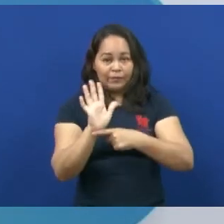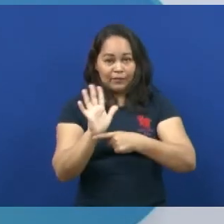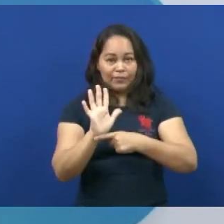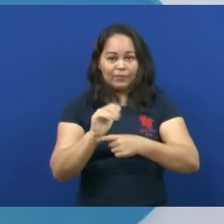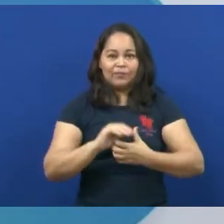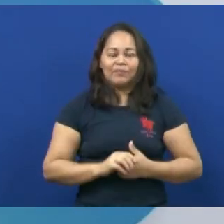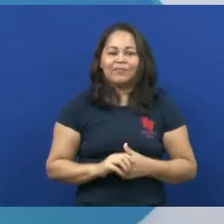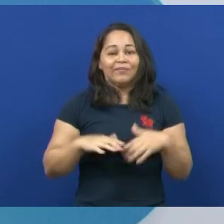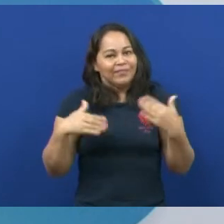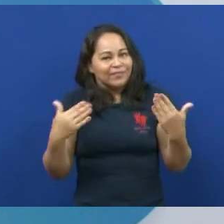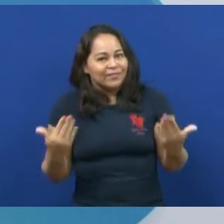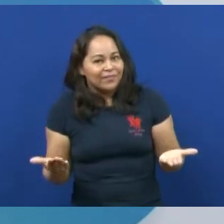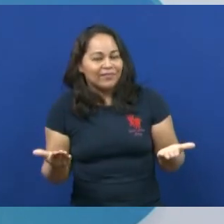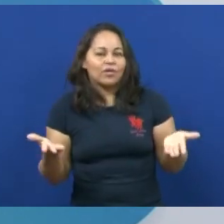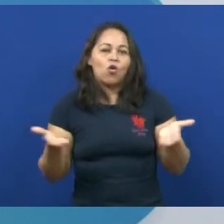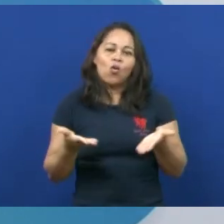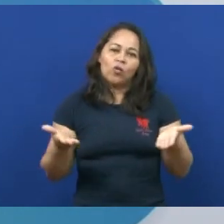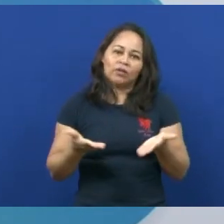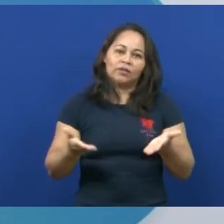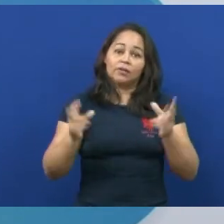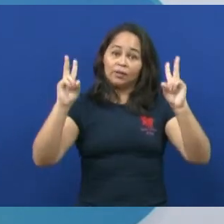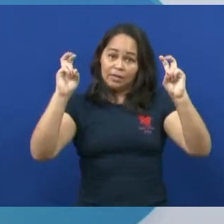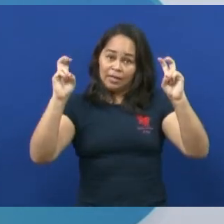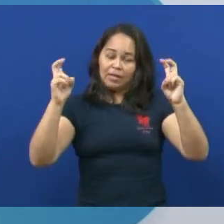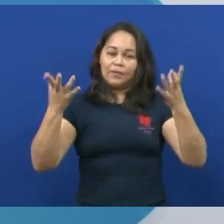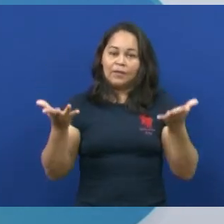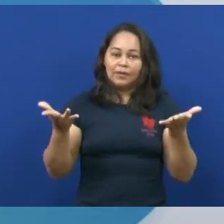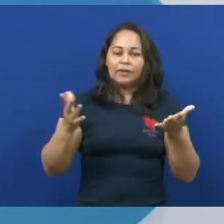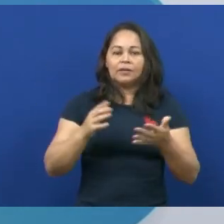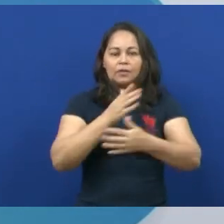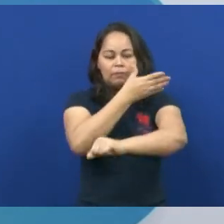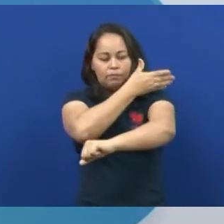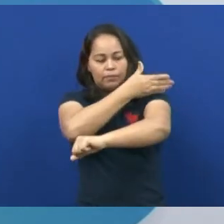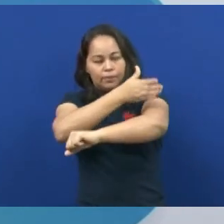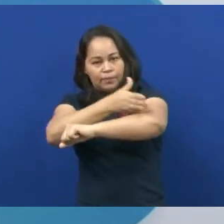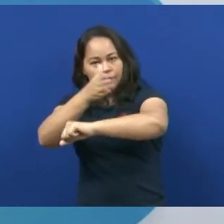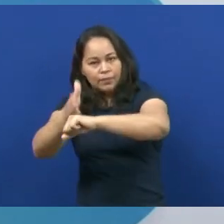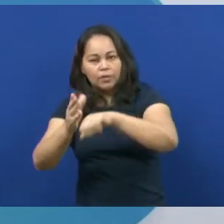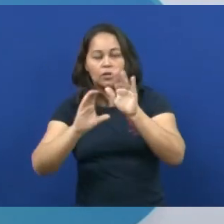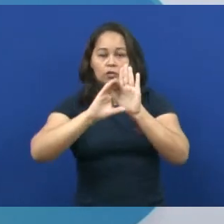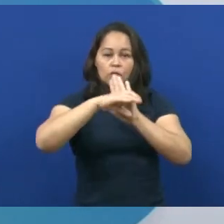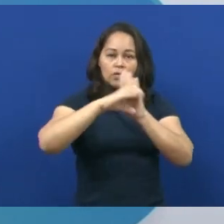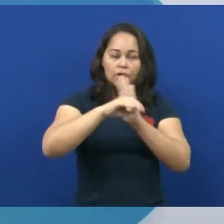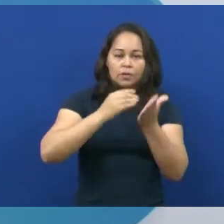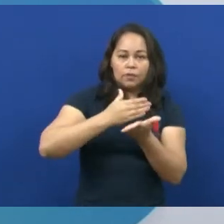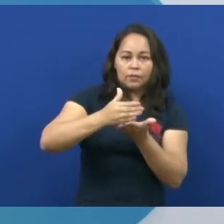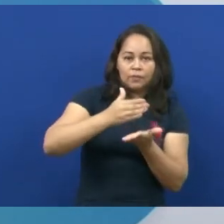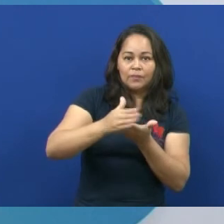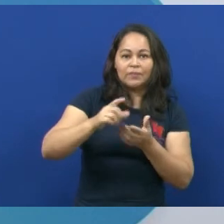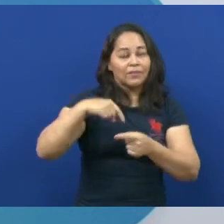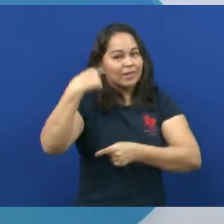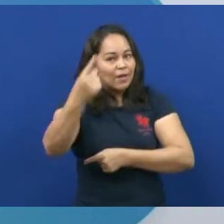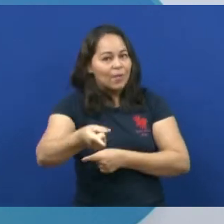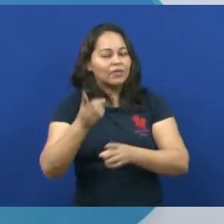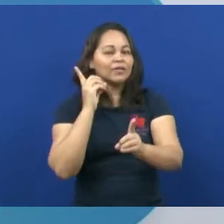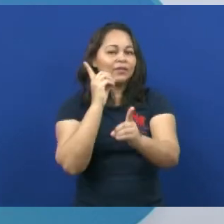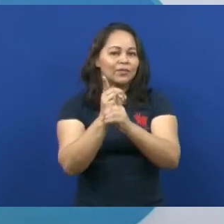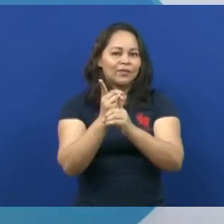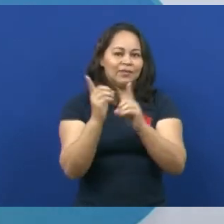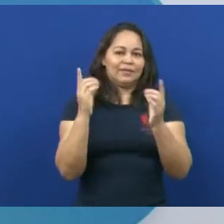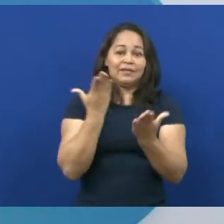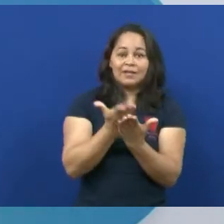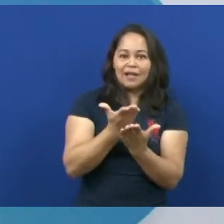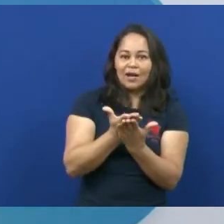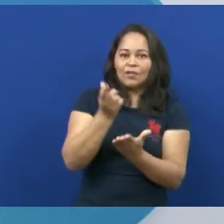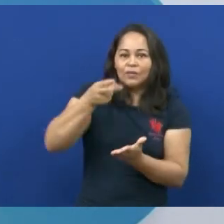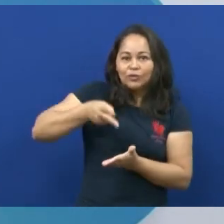Então, a nossa discussão de hoje é sobre isso, esses conceitos iniciais. E a gente se encontra na próxima aula para a